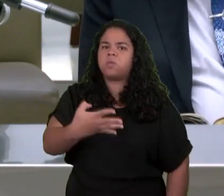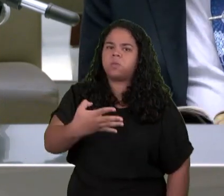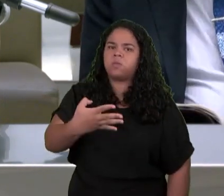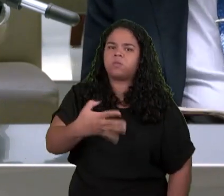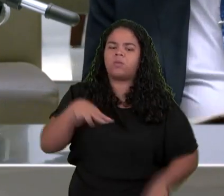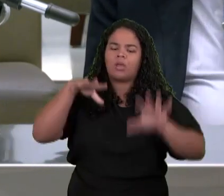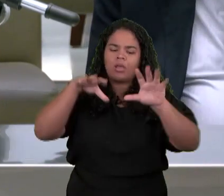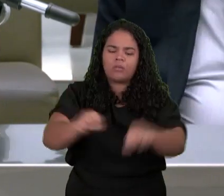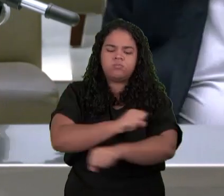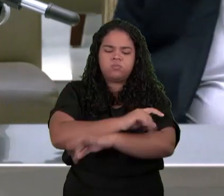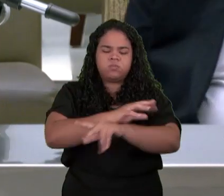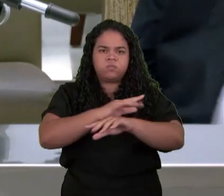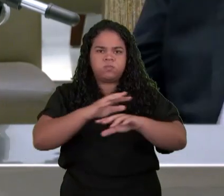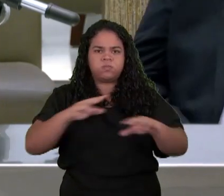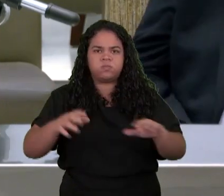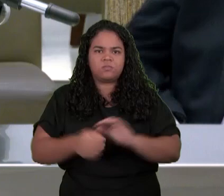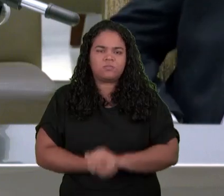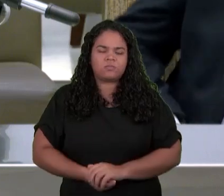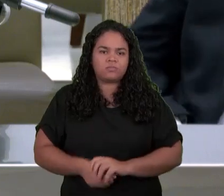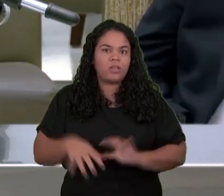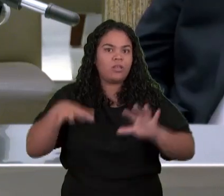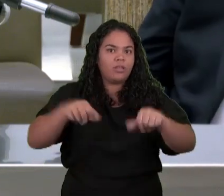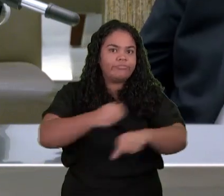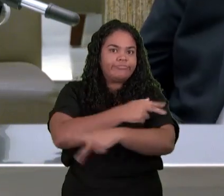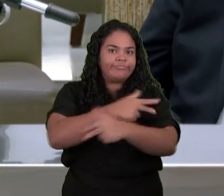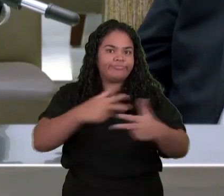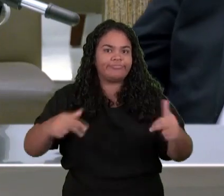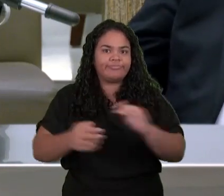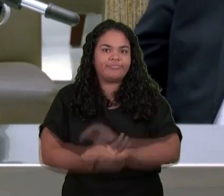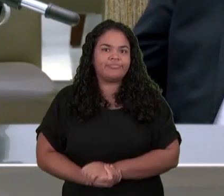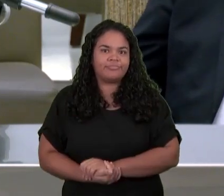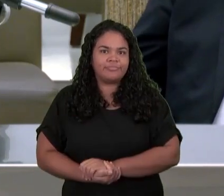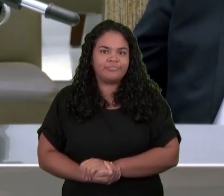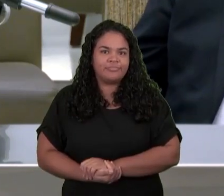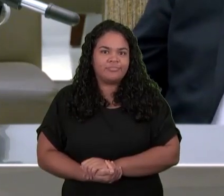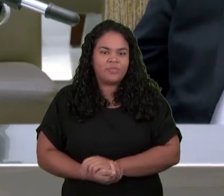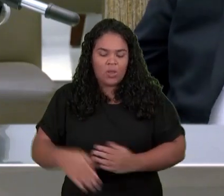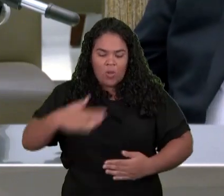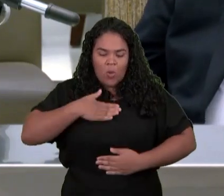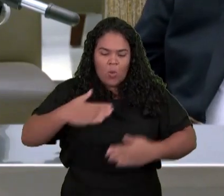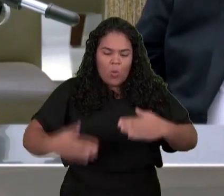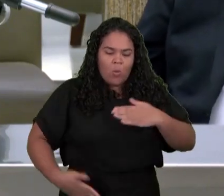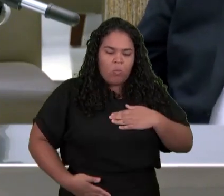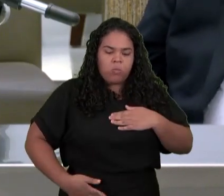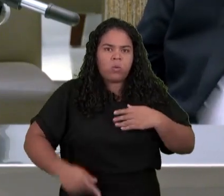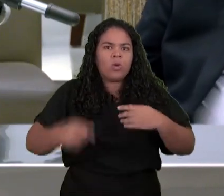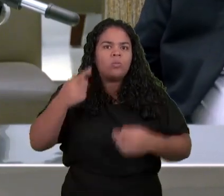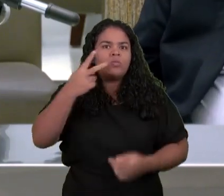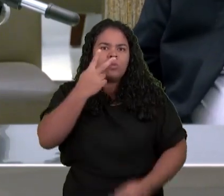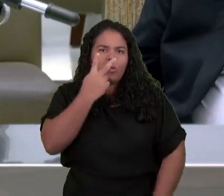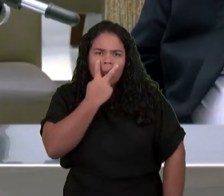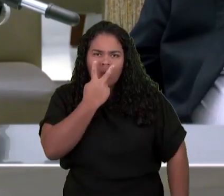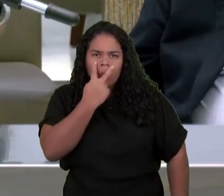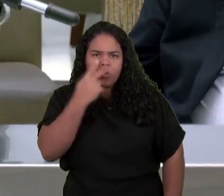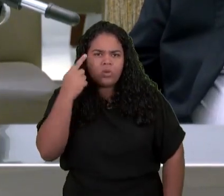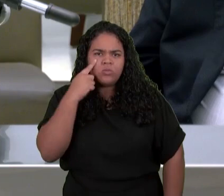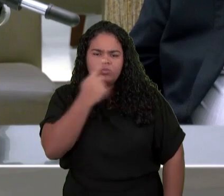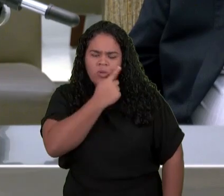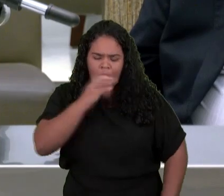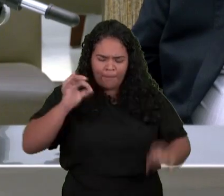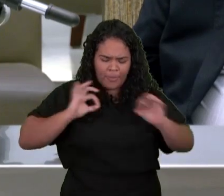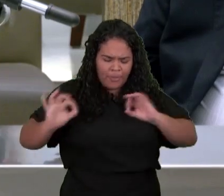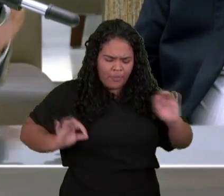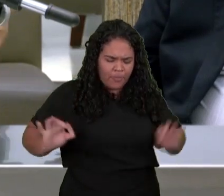Percebam Que ele cita Vinte e quatro Anciãos Em seguida Ele cita Quatro seres